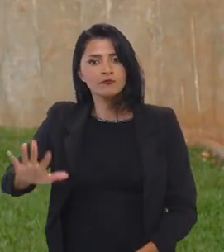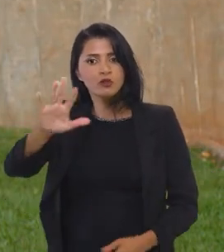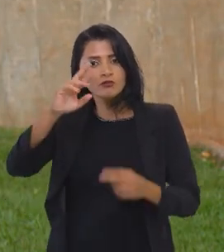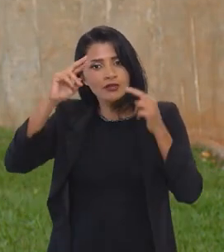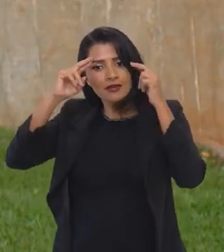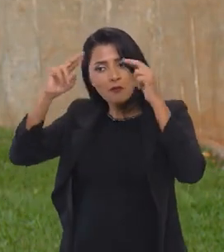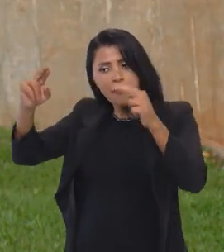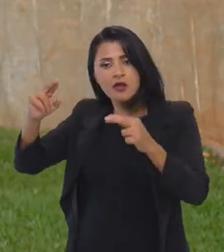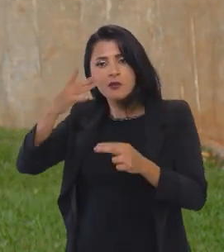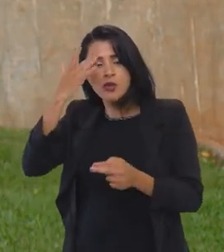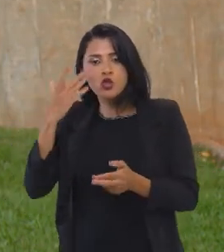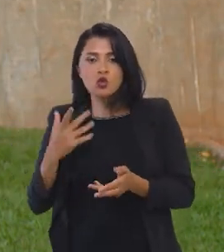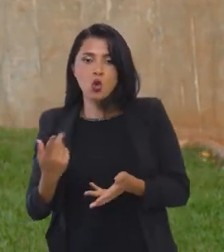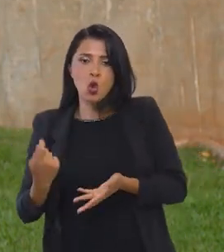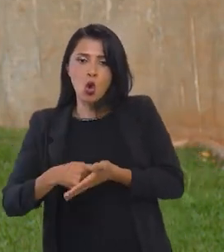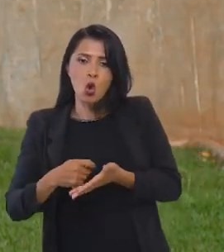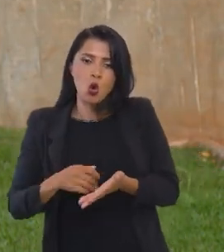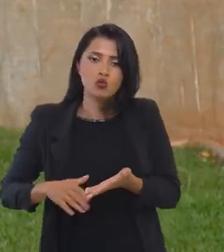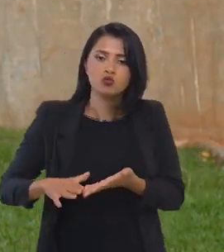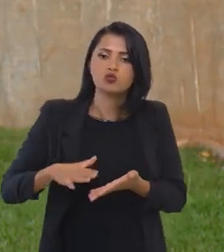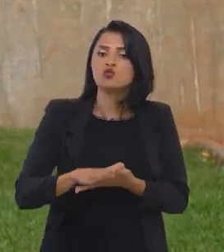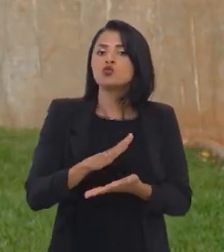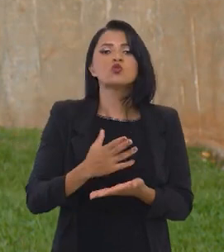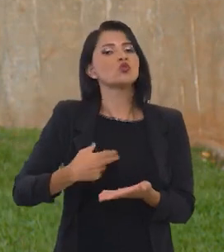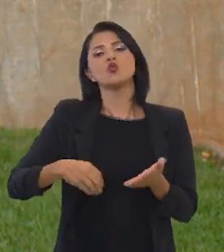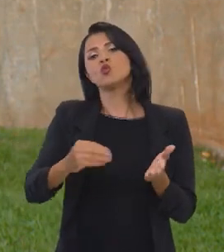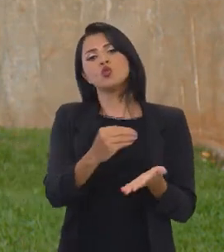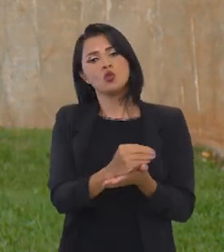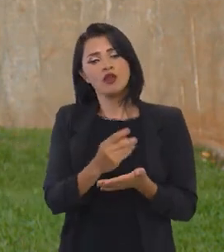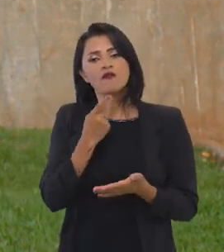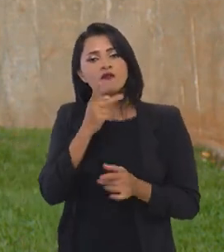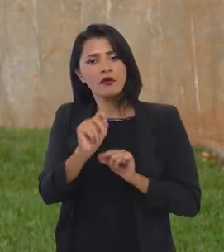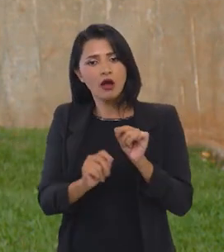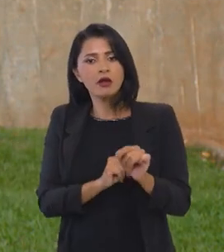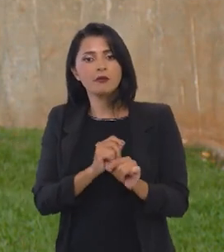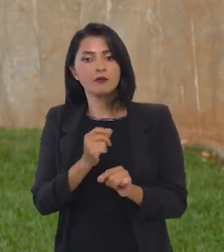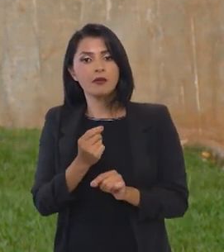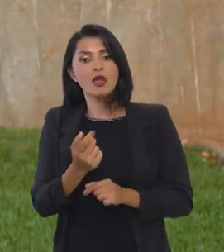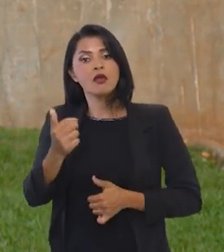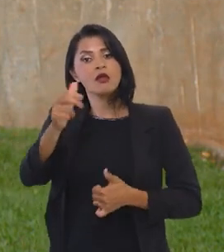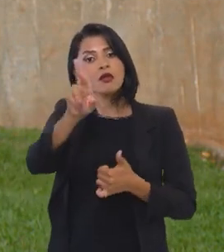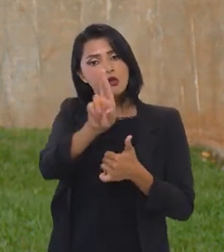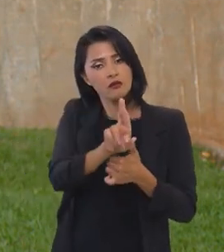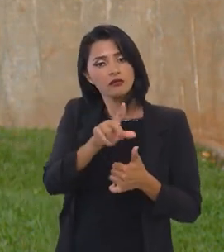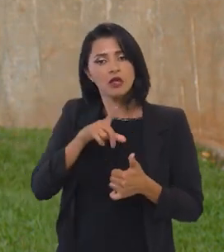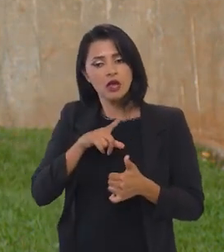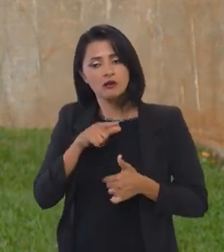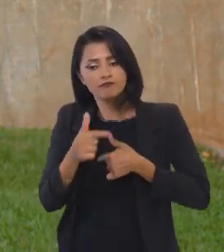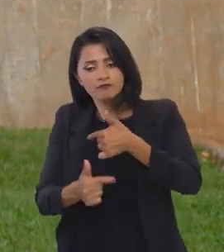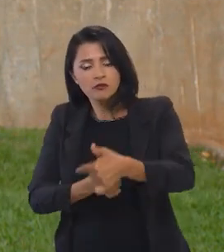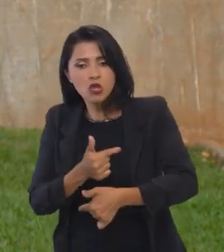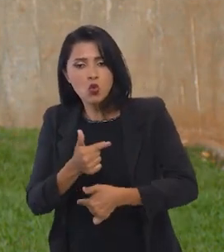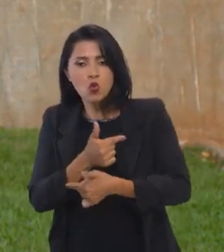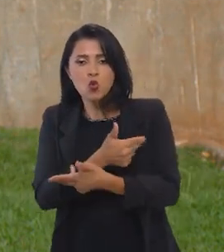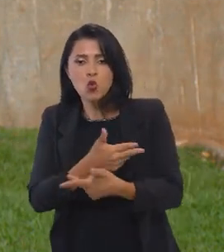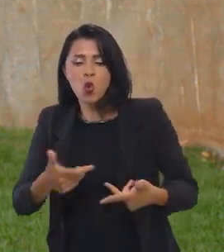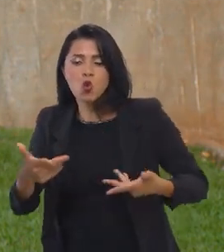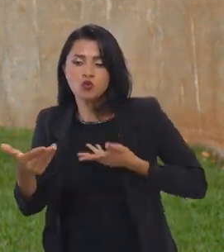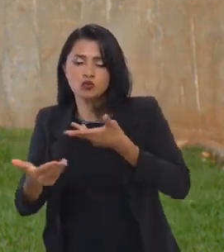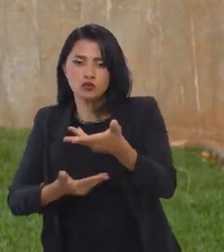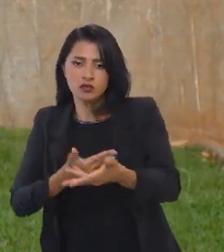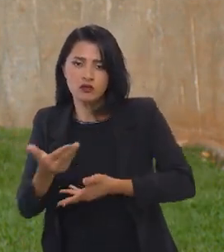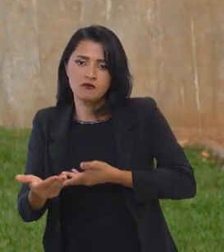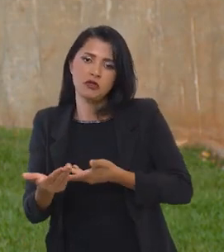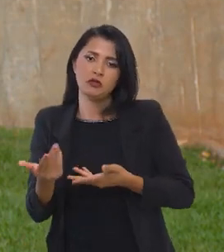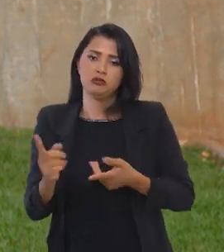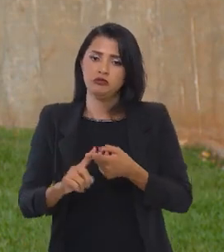de Respeito ao Contribuinte, poder dizer que a Procuradoria atua com serviços ao contribuinte, então,